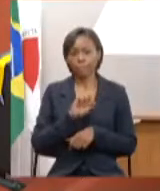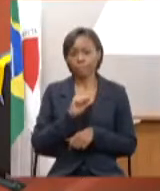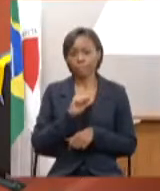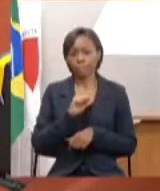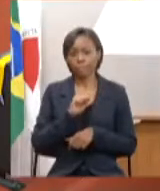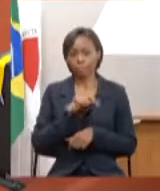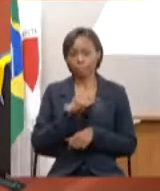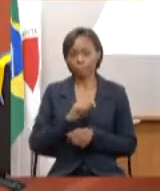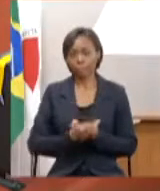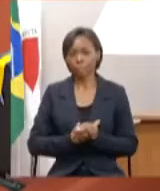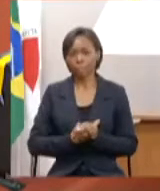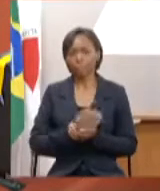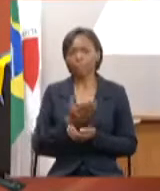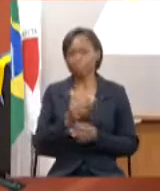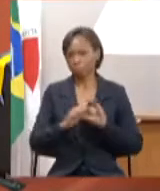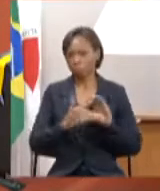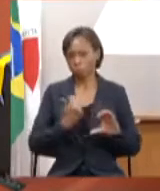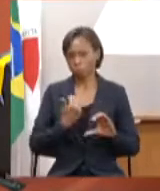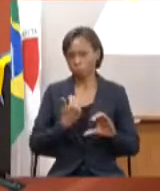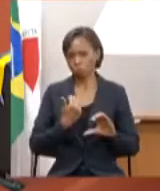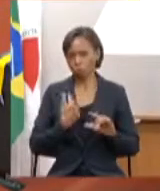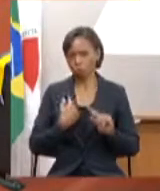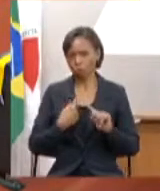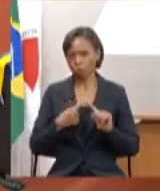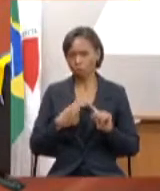cobrei esse específico depois da fala